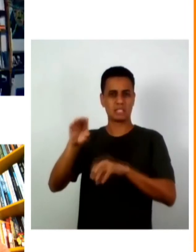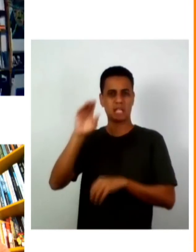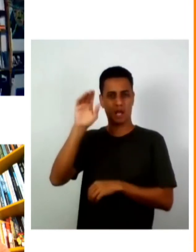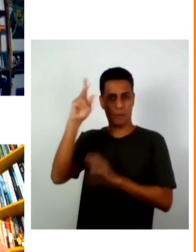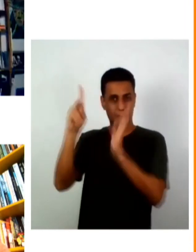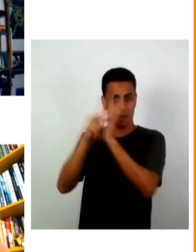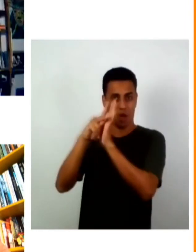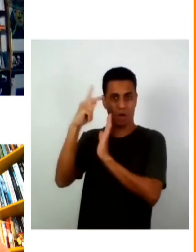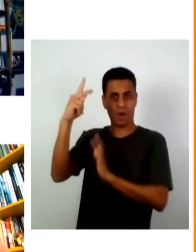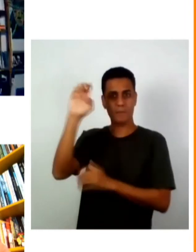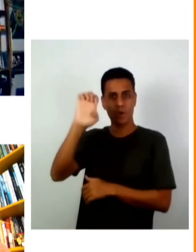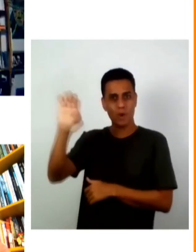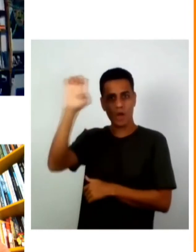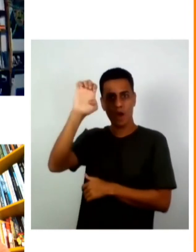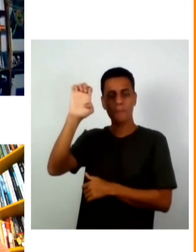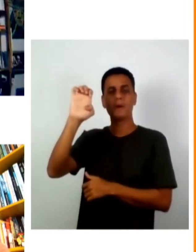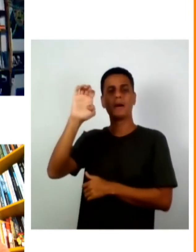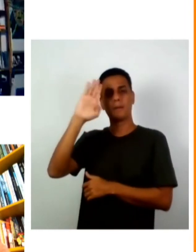da Europa